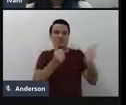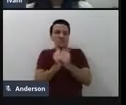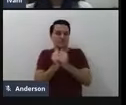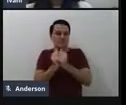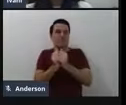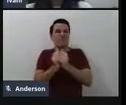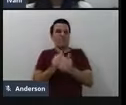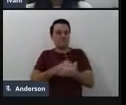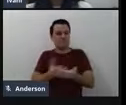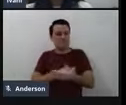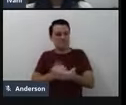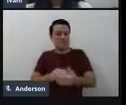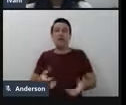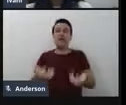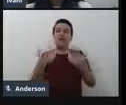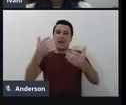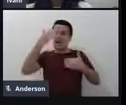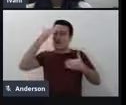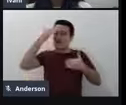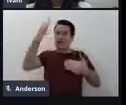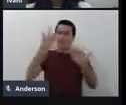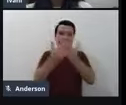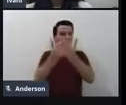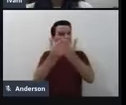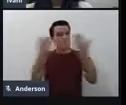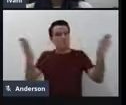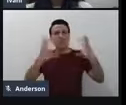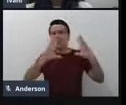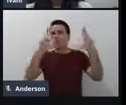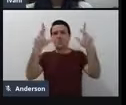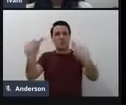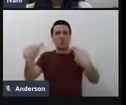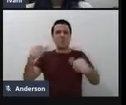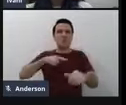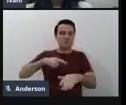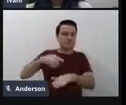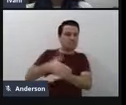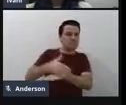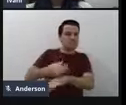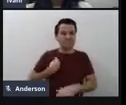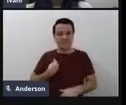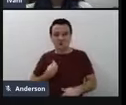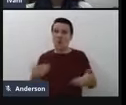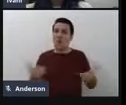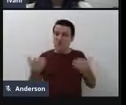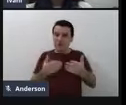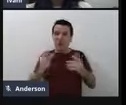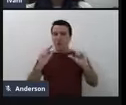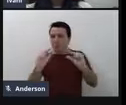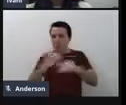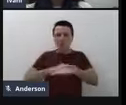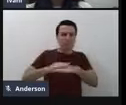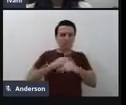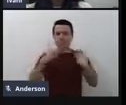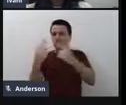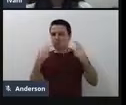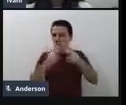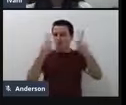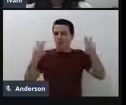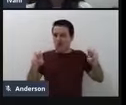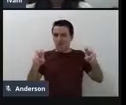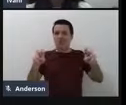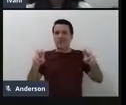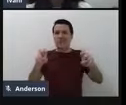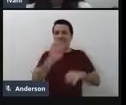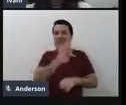E quero agradecer a todo mundo que está conosco e vamos conversar um pouquinho sobre tecnologia assistiva